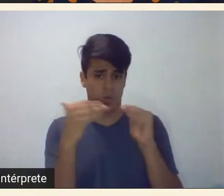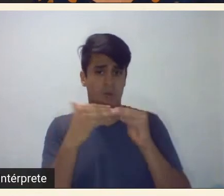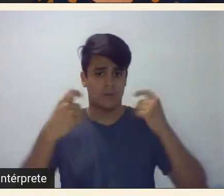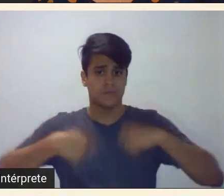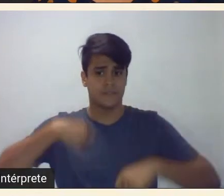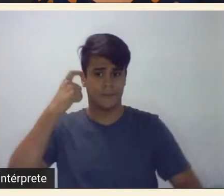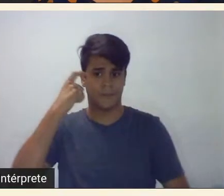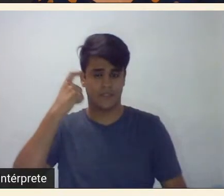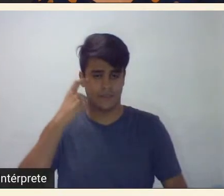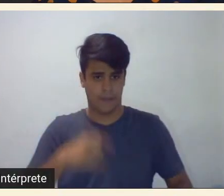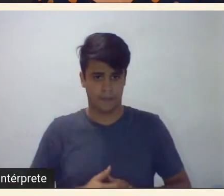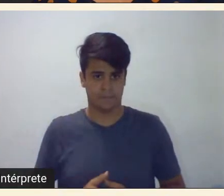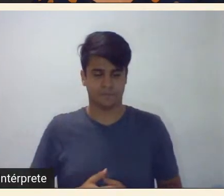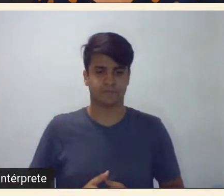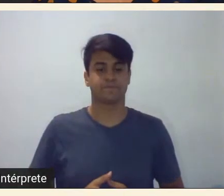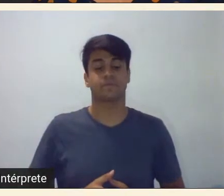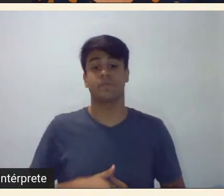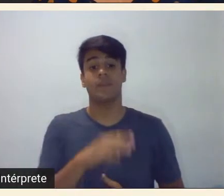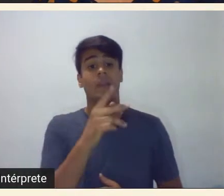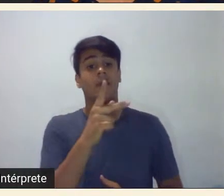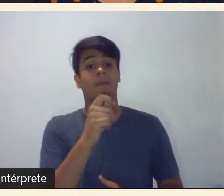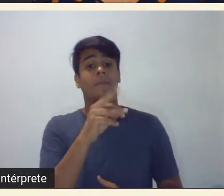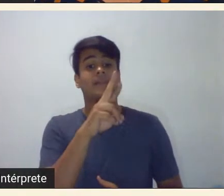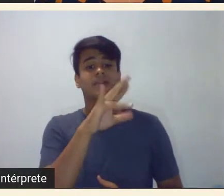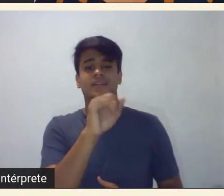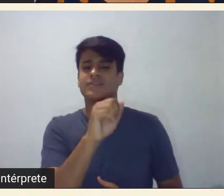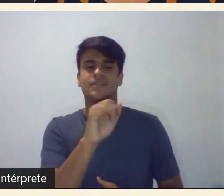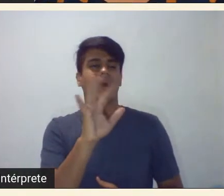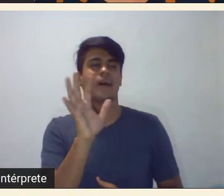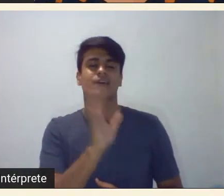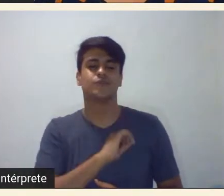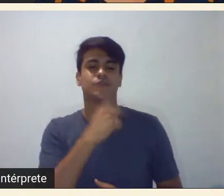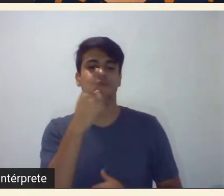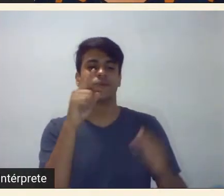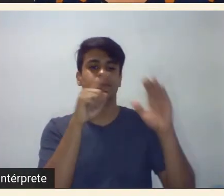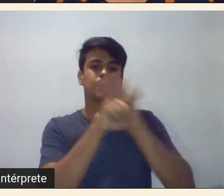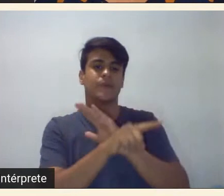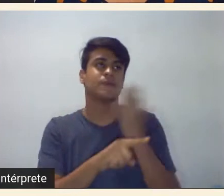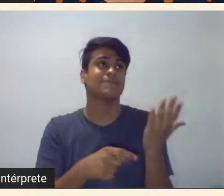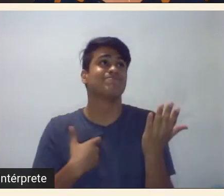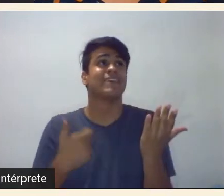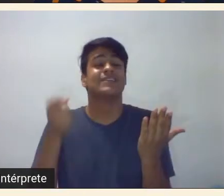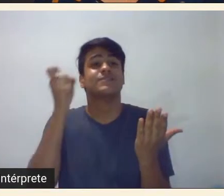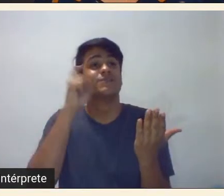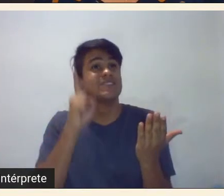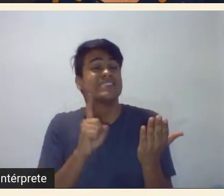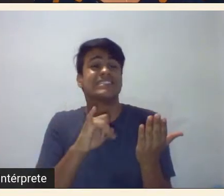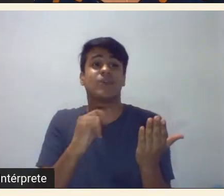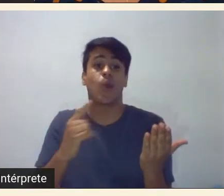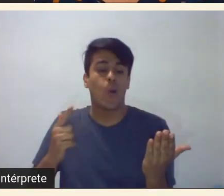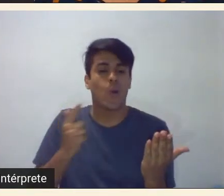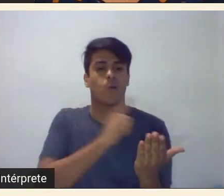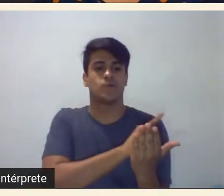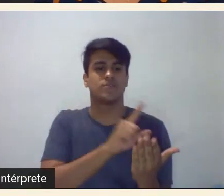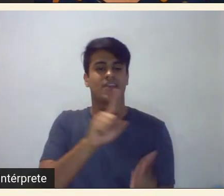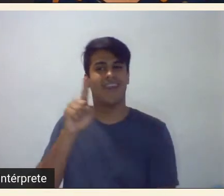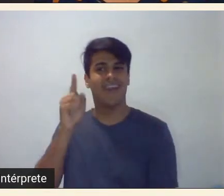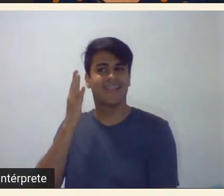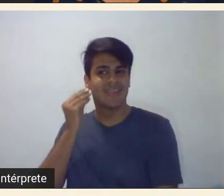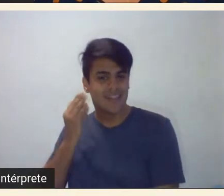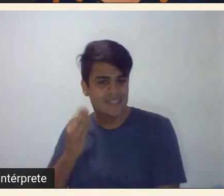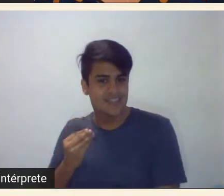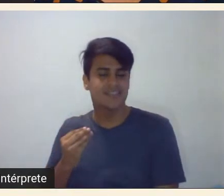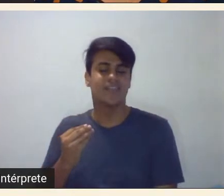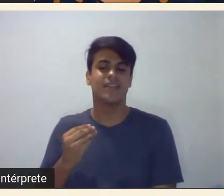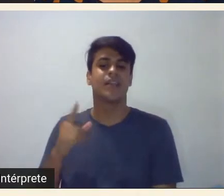Patrícia adorei a sua pergunta sobre eu não sei se eu chegaria a ponto de falar que a Tarsila tem um